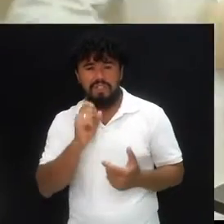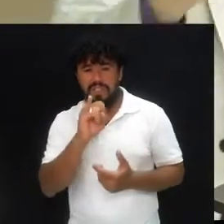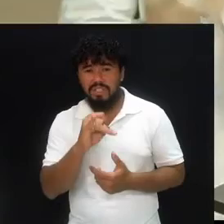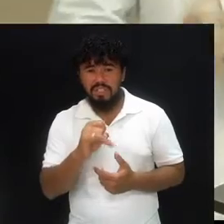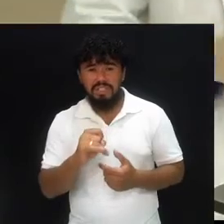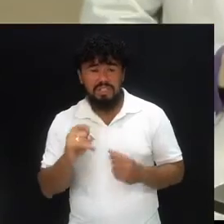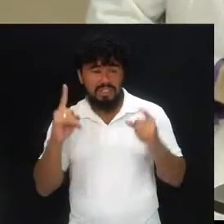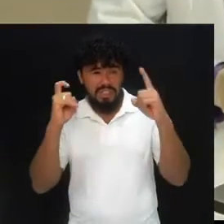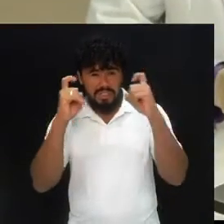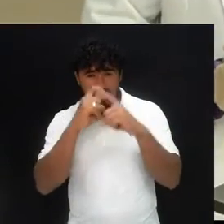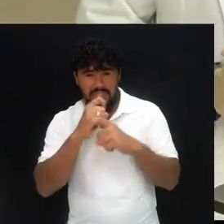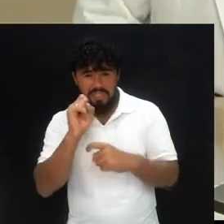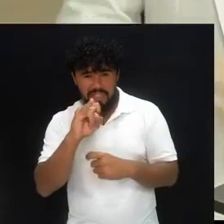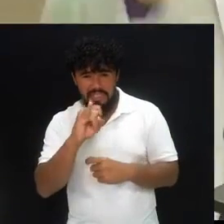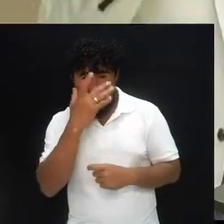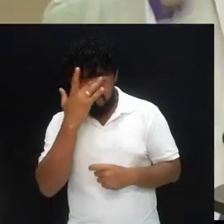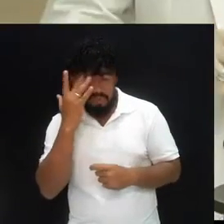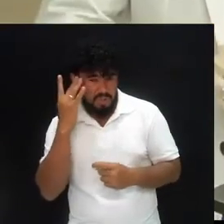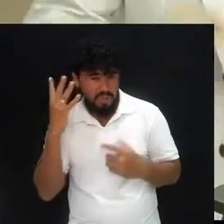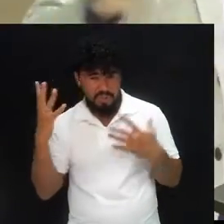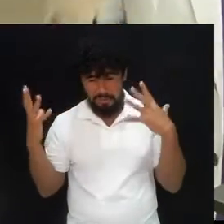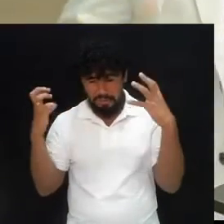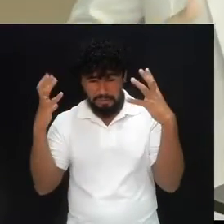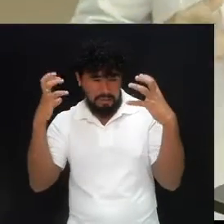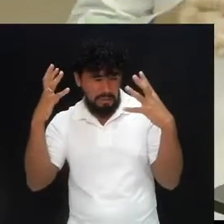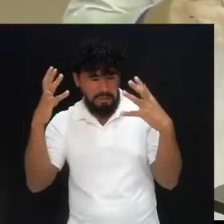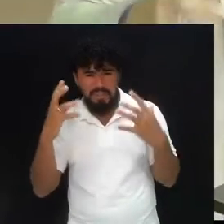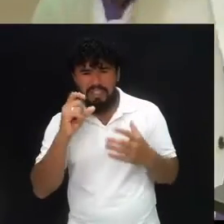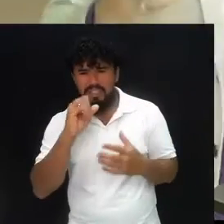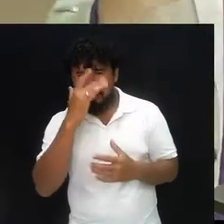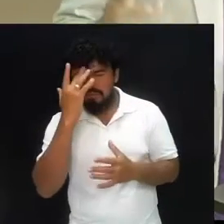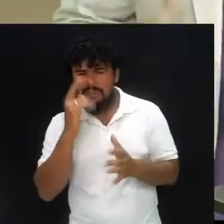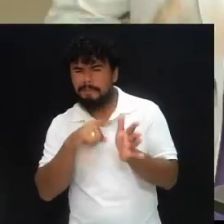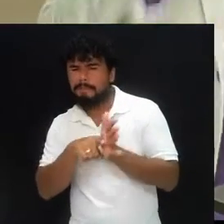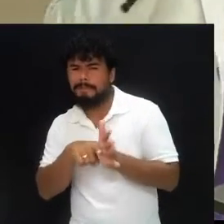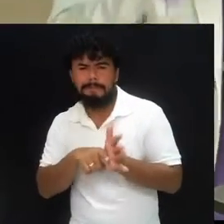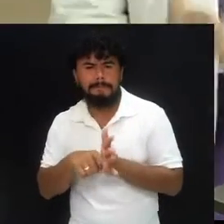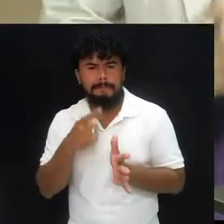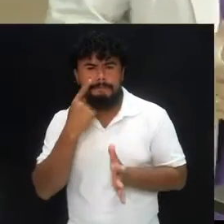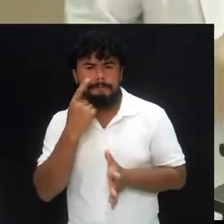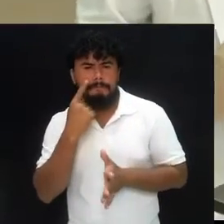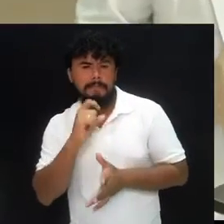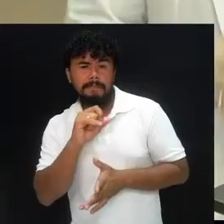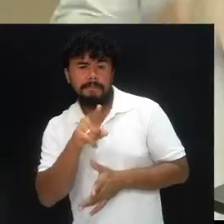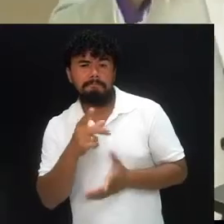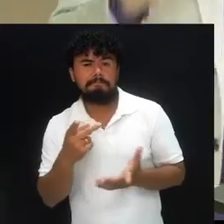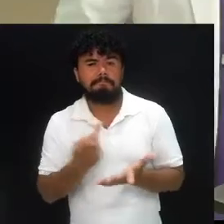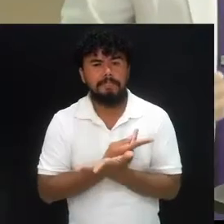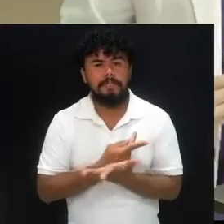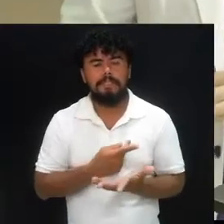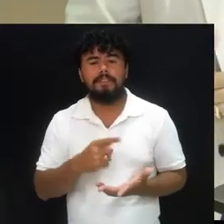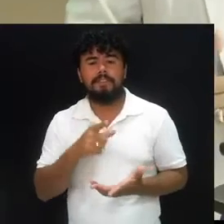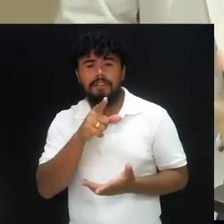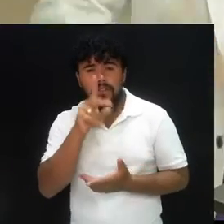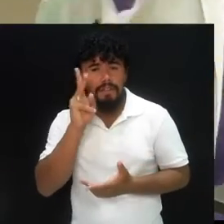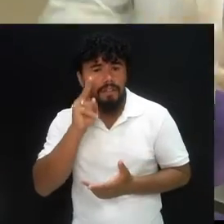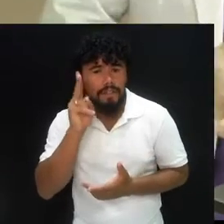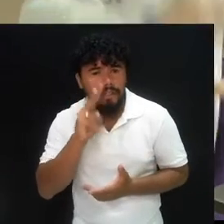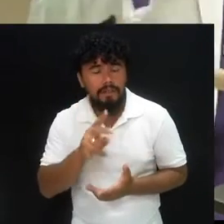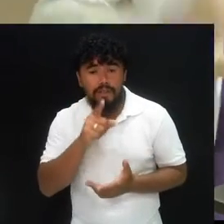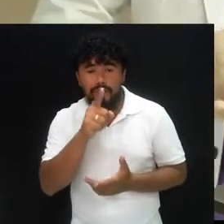possibilidade iminente, ainda que as pessoas pesquisem ou queiram falar algo contra você, lembre-se,